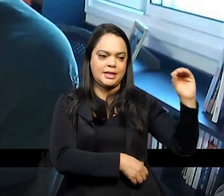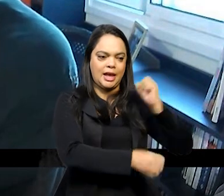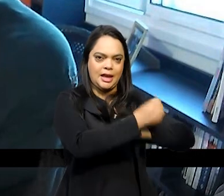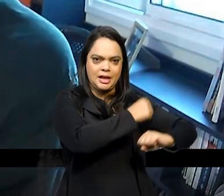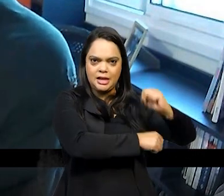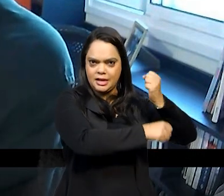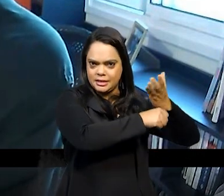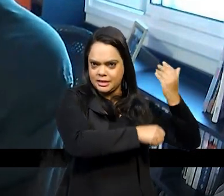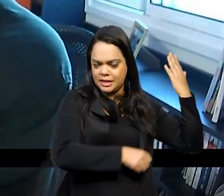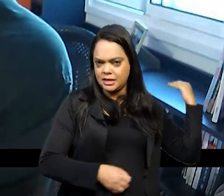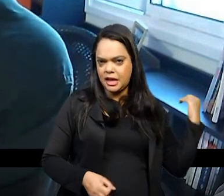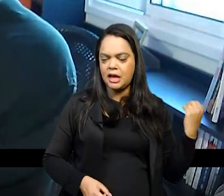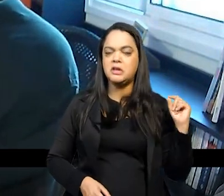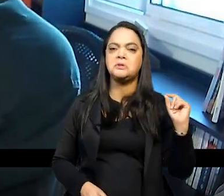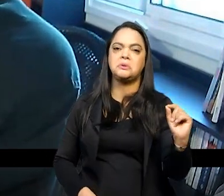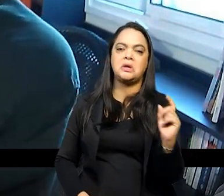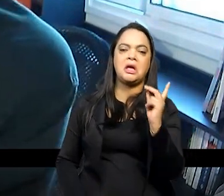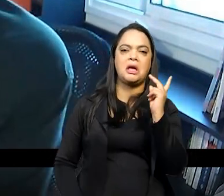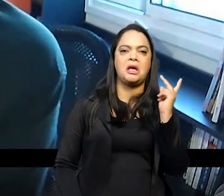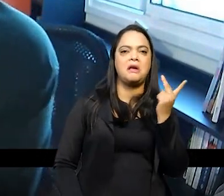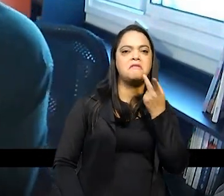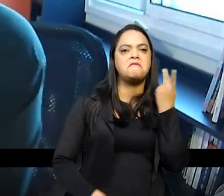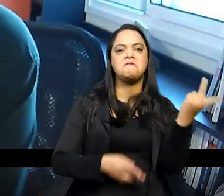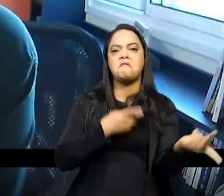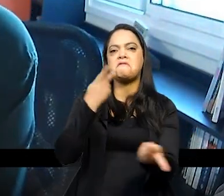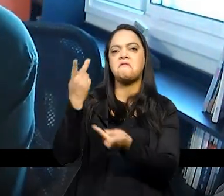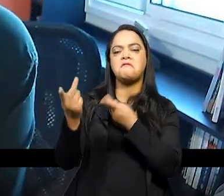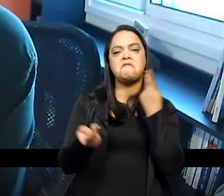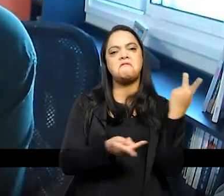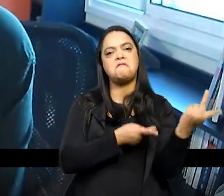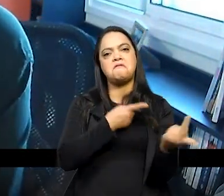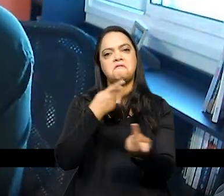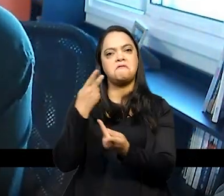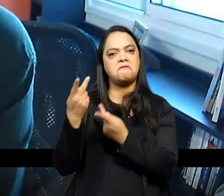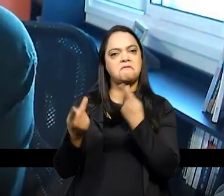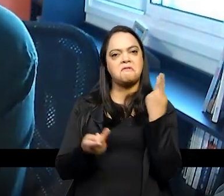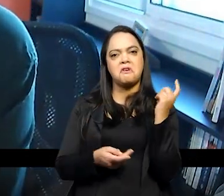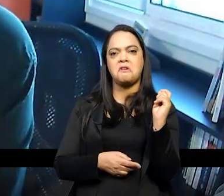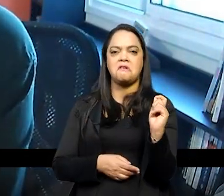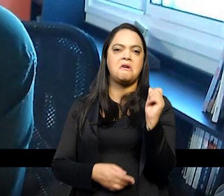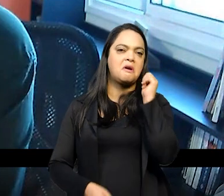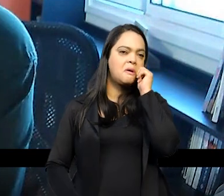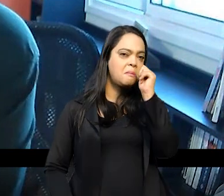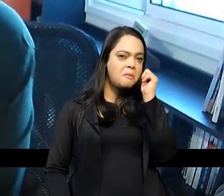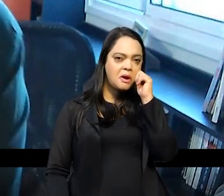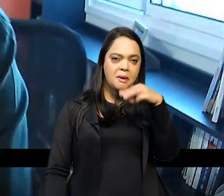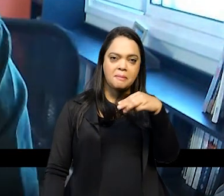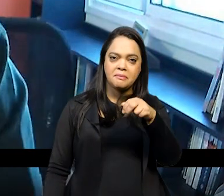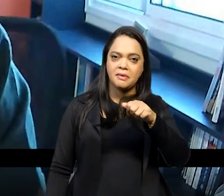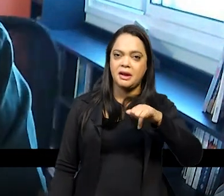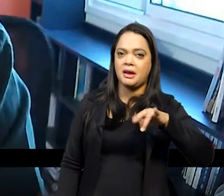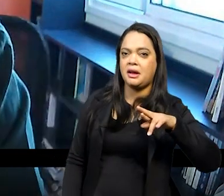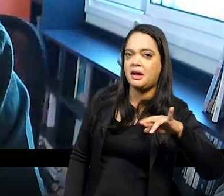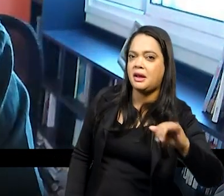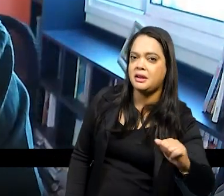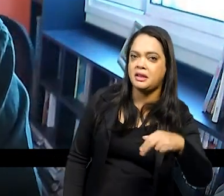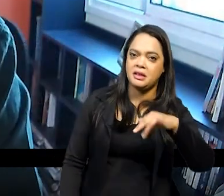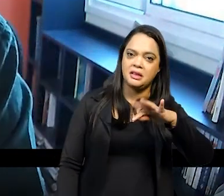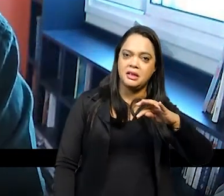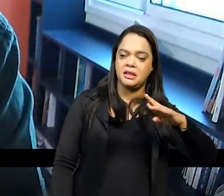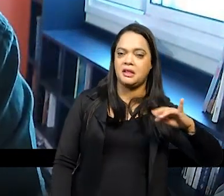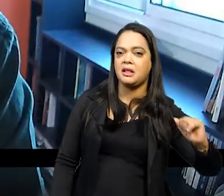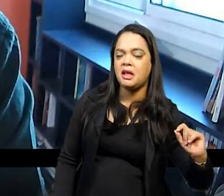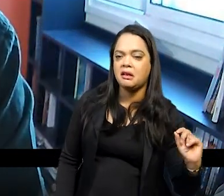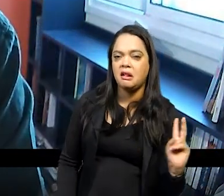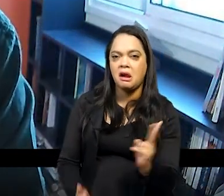a boca para aplaudir e elevar a Maria Quitéria à condição de uma heroína então criar heróis